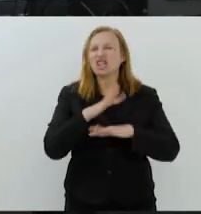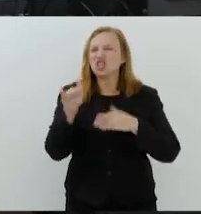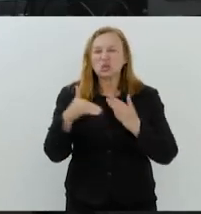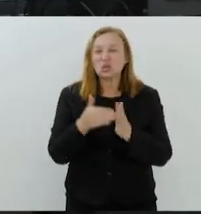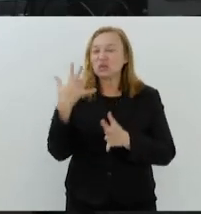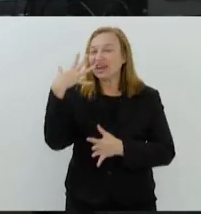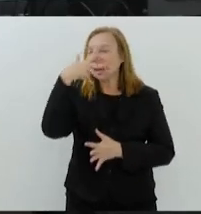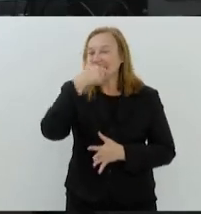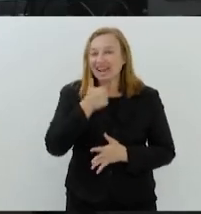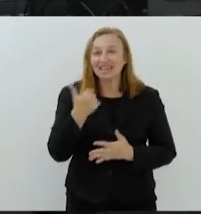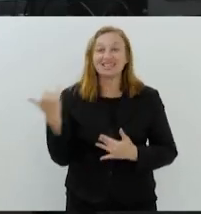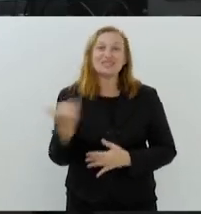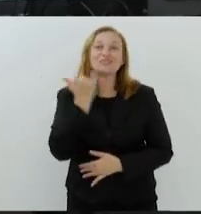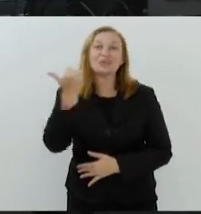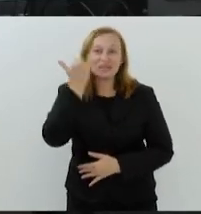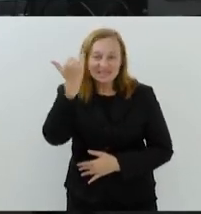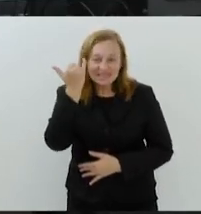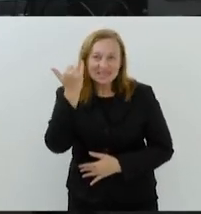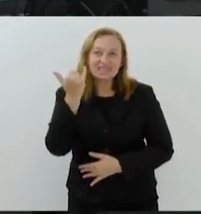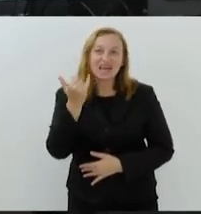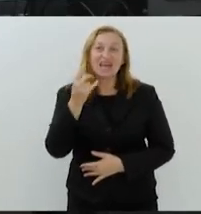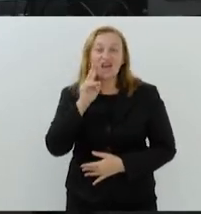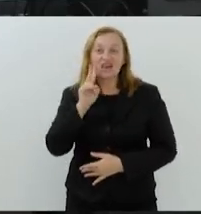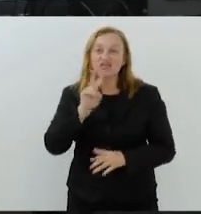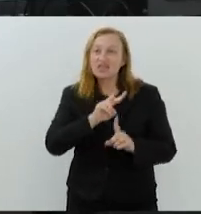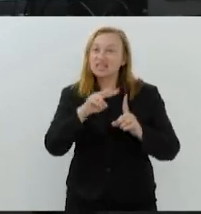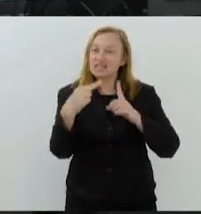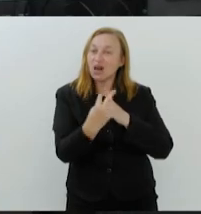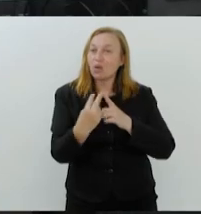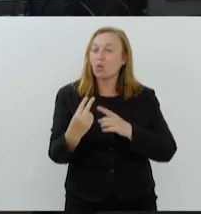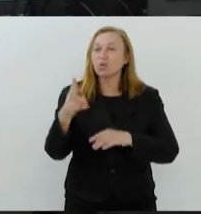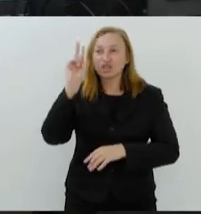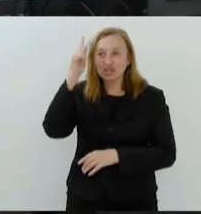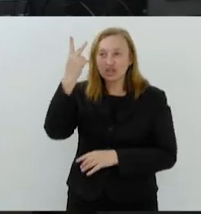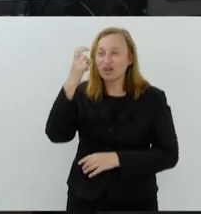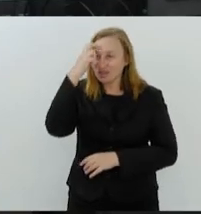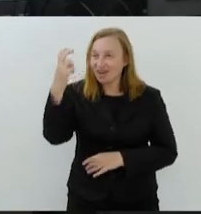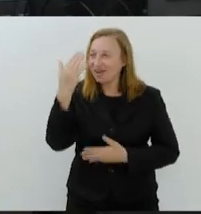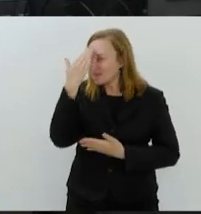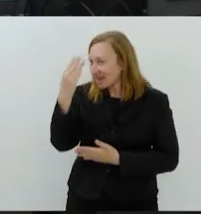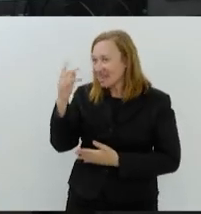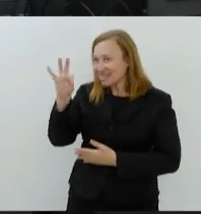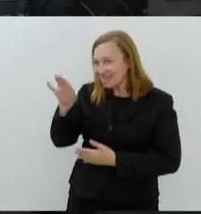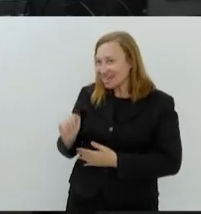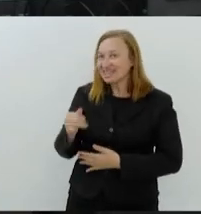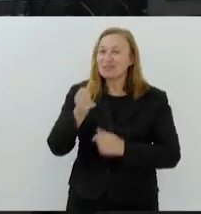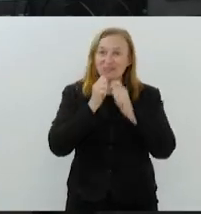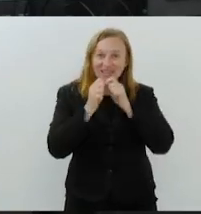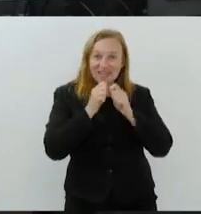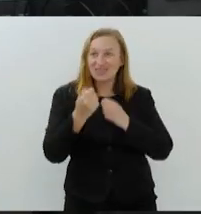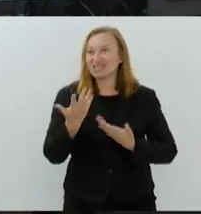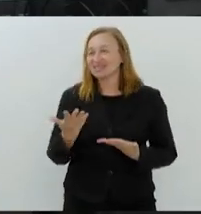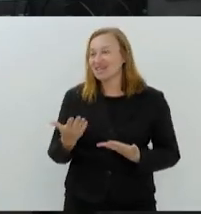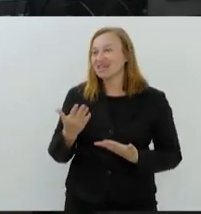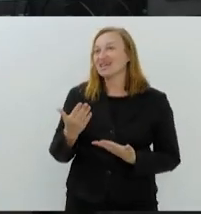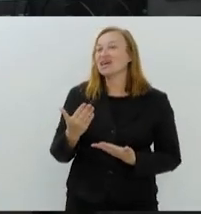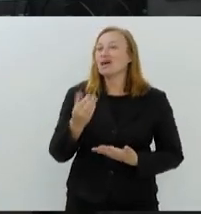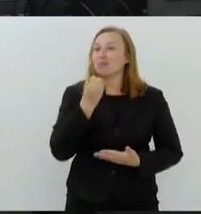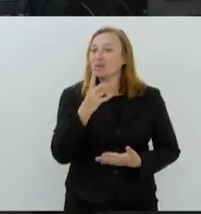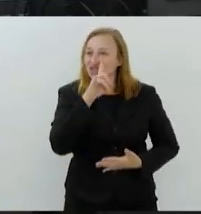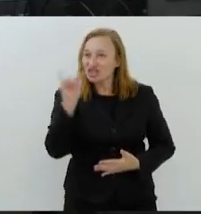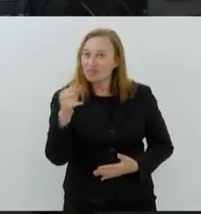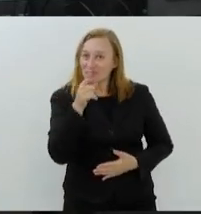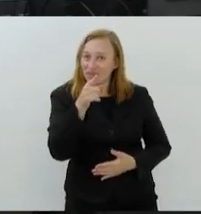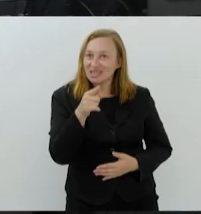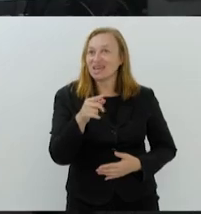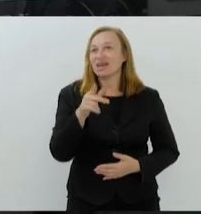muito bonita e muito importante sob o ponto de vista histórico e cultural. Agradece a Tânia aí pela entrevista, muito simpática ela. Obrigado, bom dia para você,